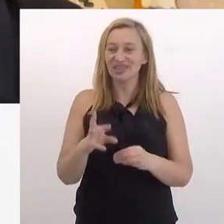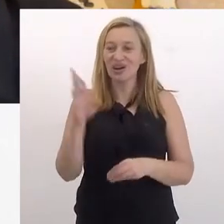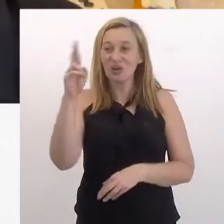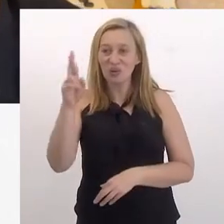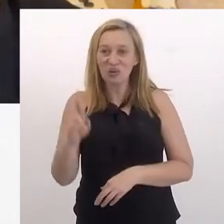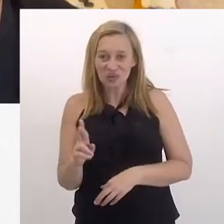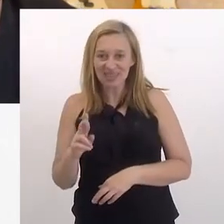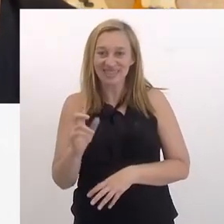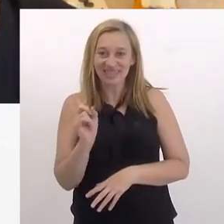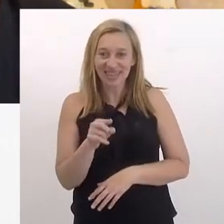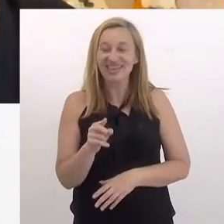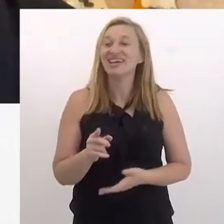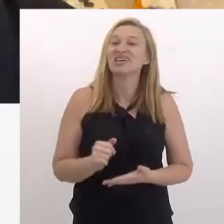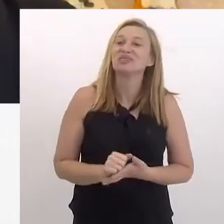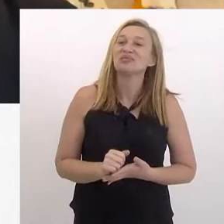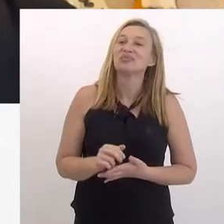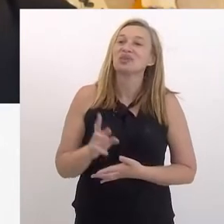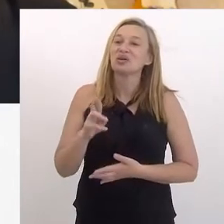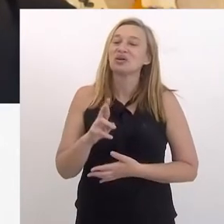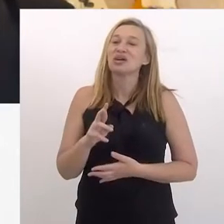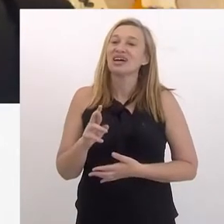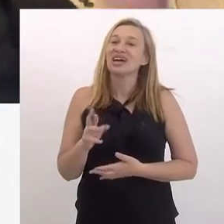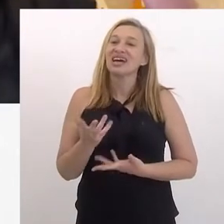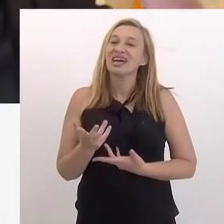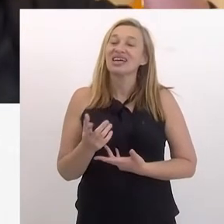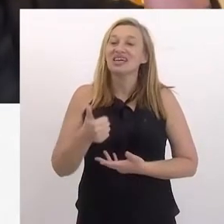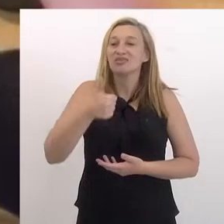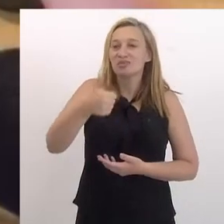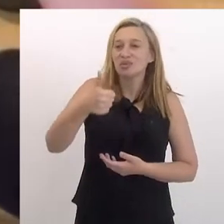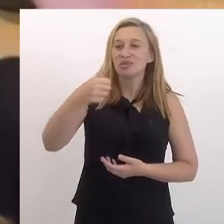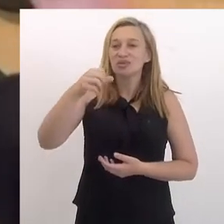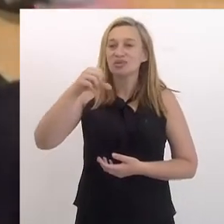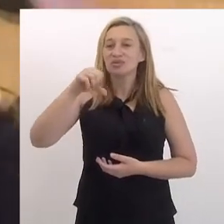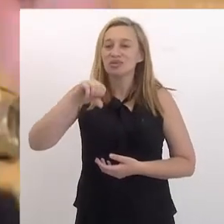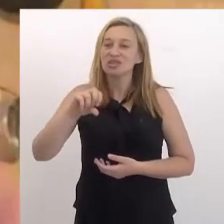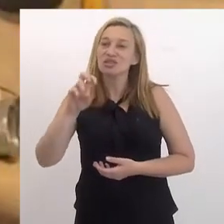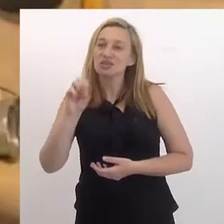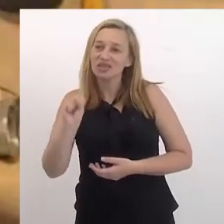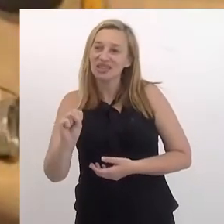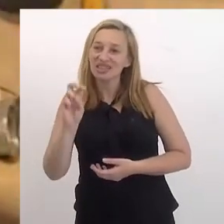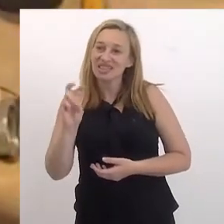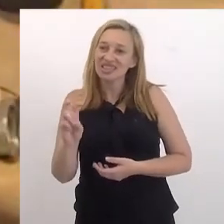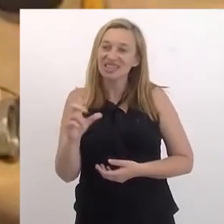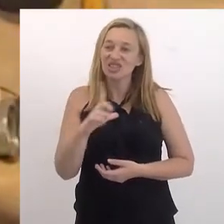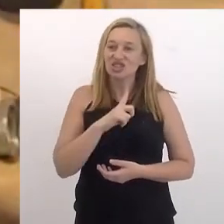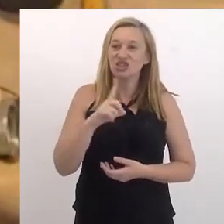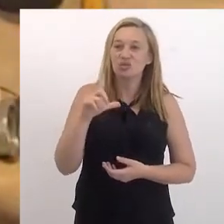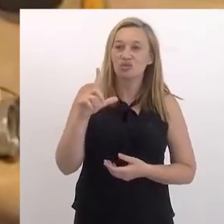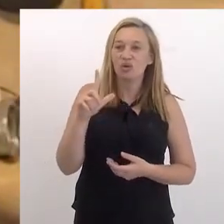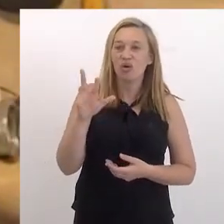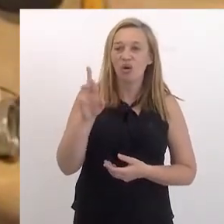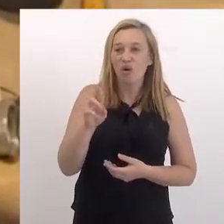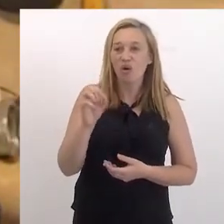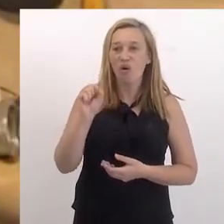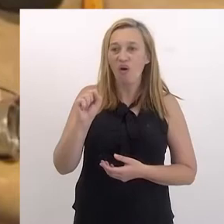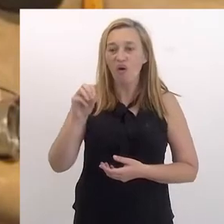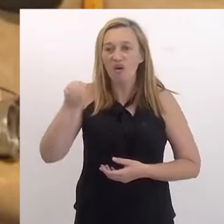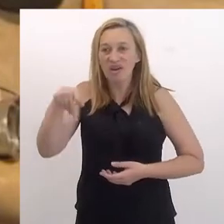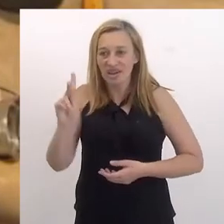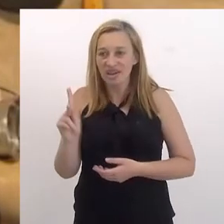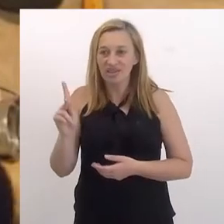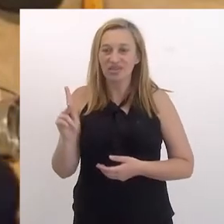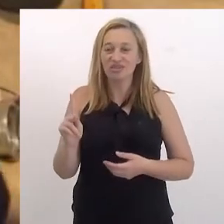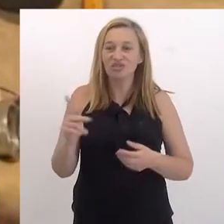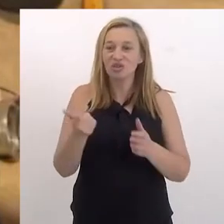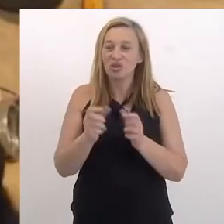todas foi quando a gente foi para a Rússia. A gente foi num... Em 1985, tinha o Rock in Rio,